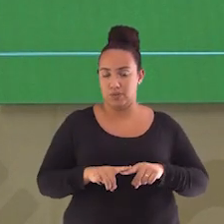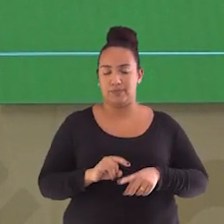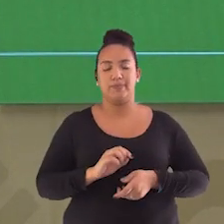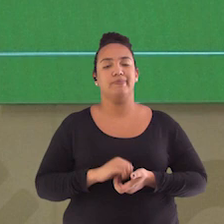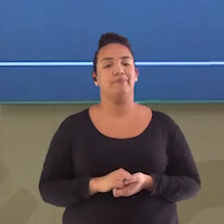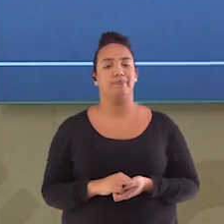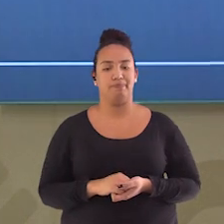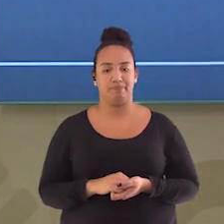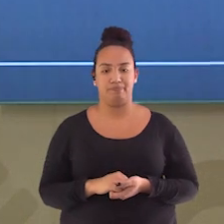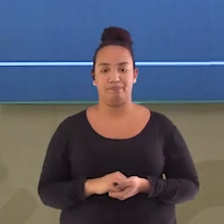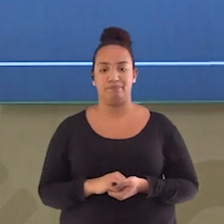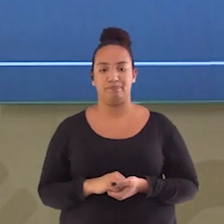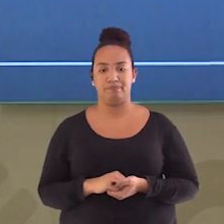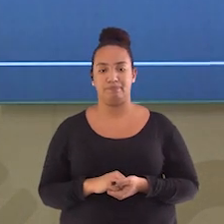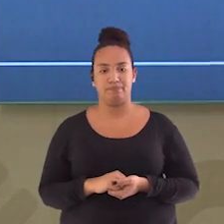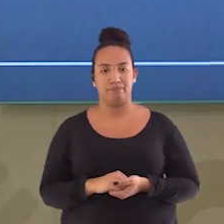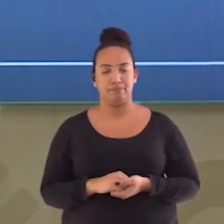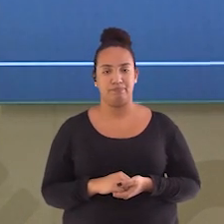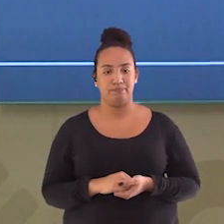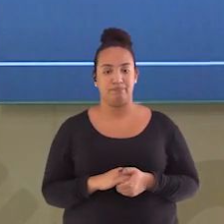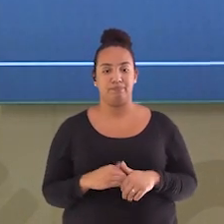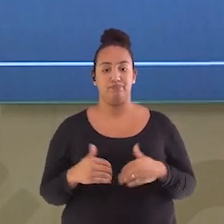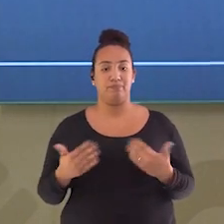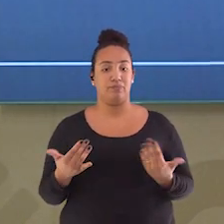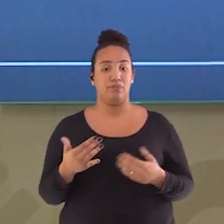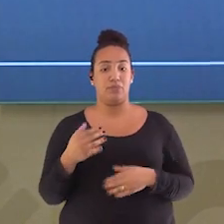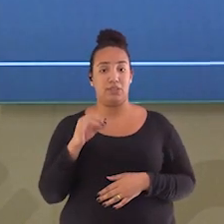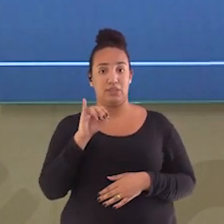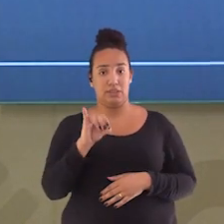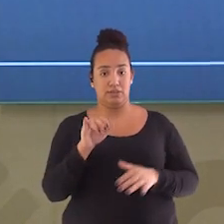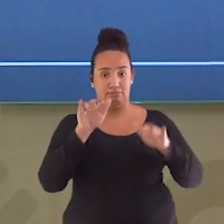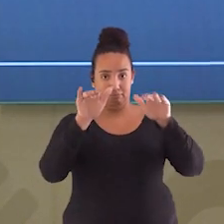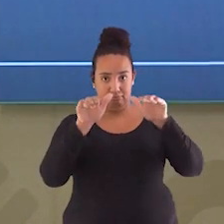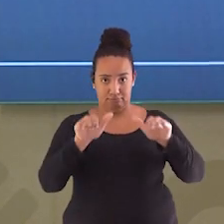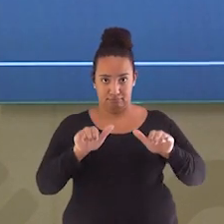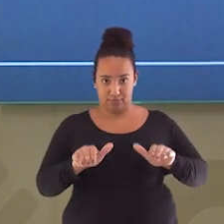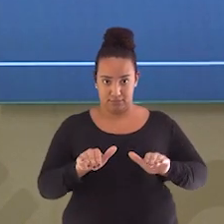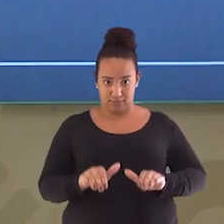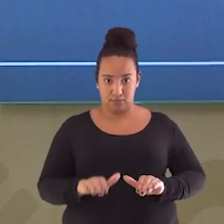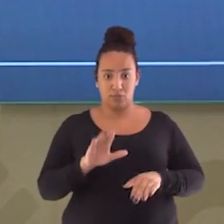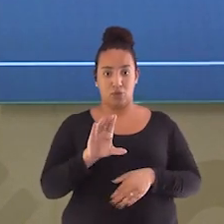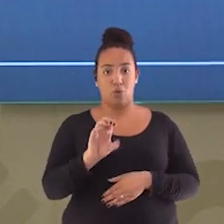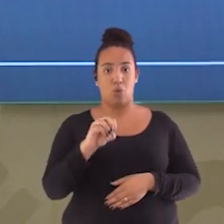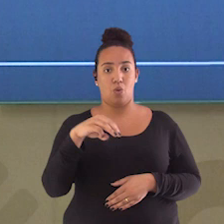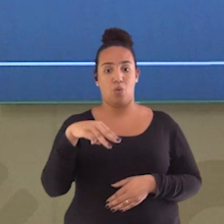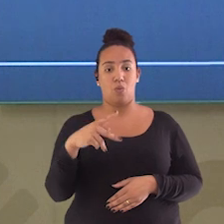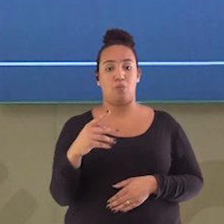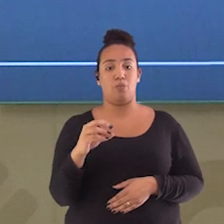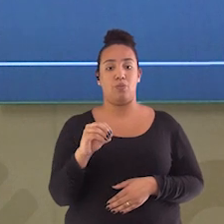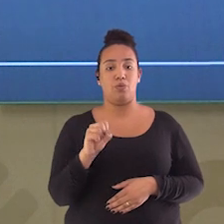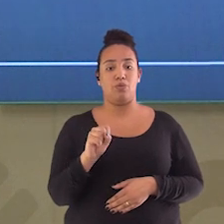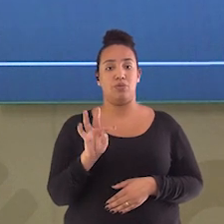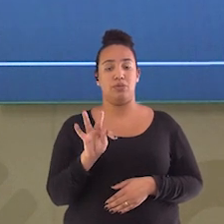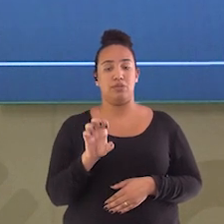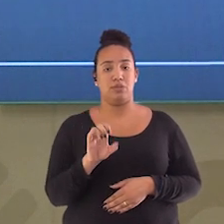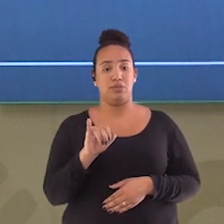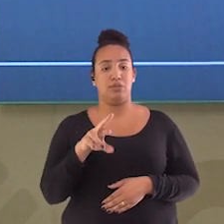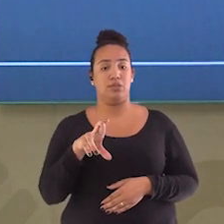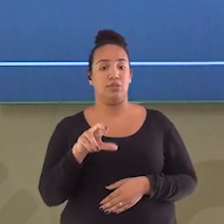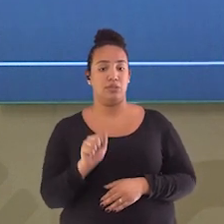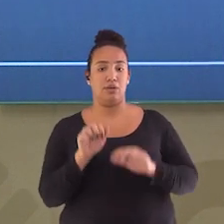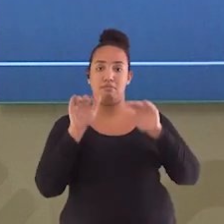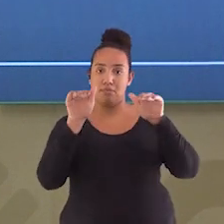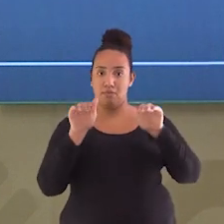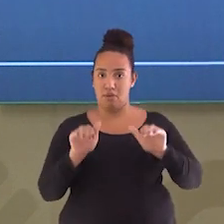Bom, o andar superior, vejam só, aqui é um exemplo de uma composteira, tá? Temos